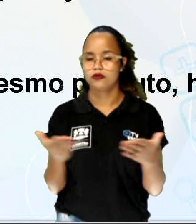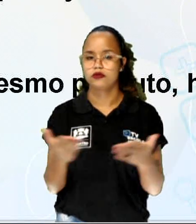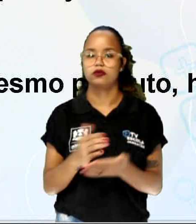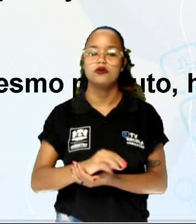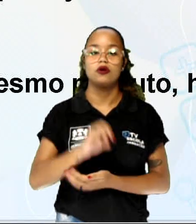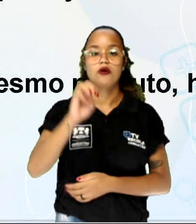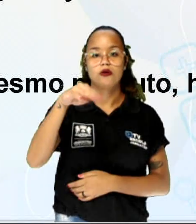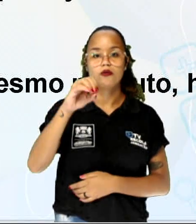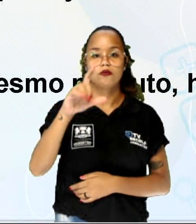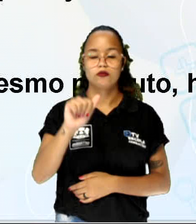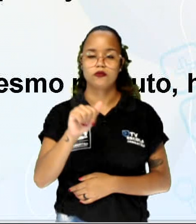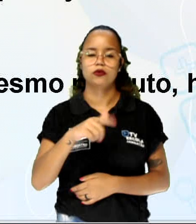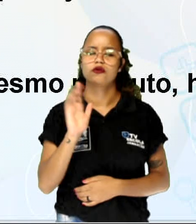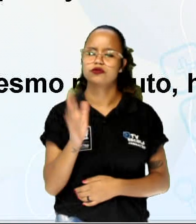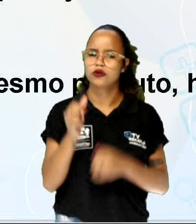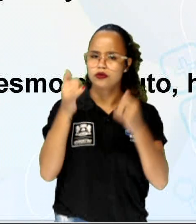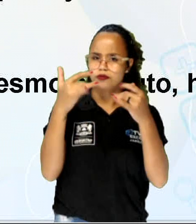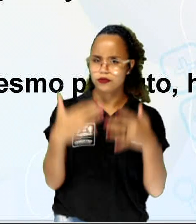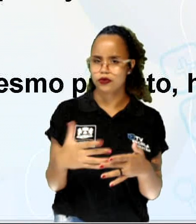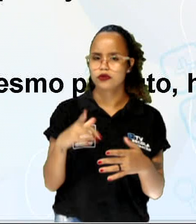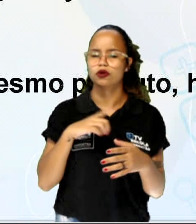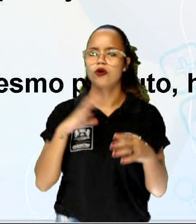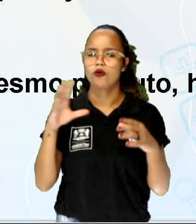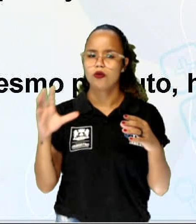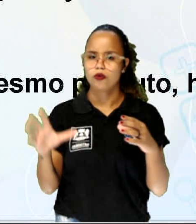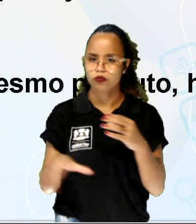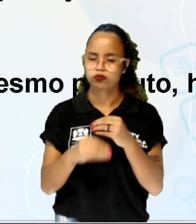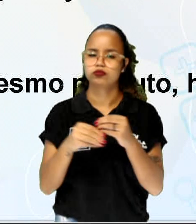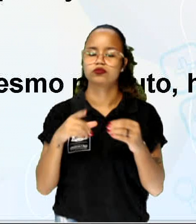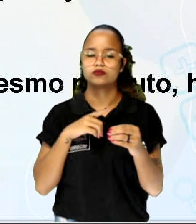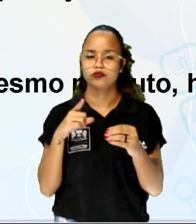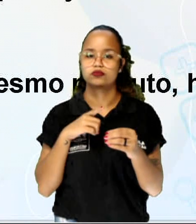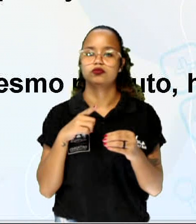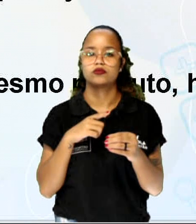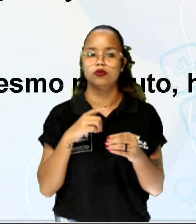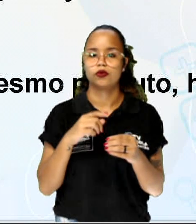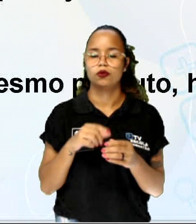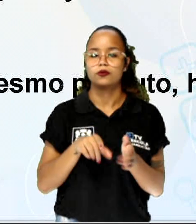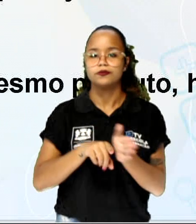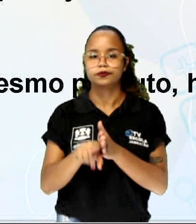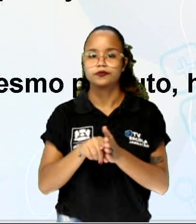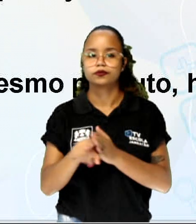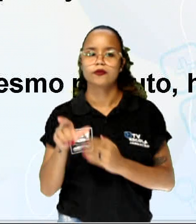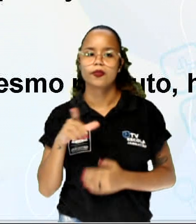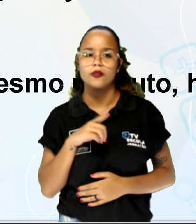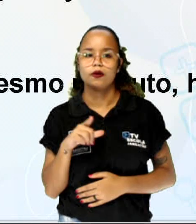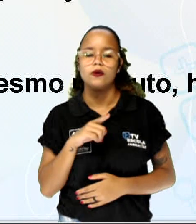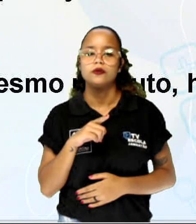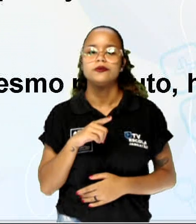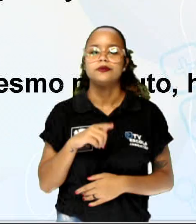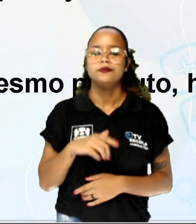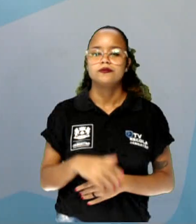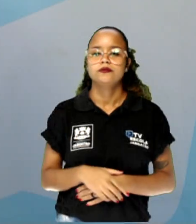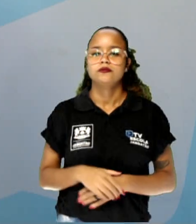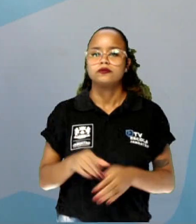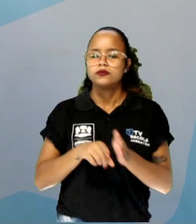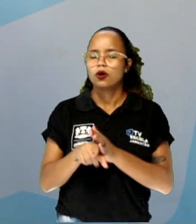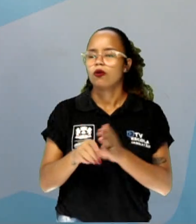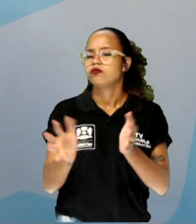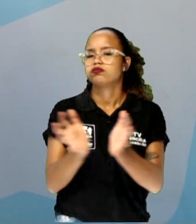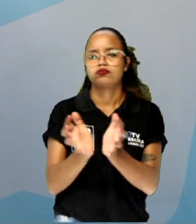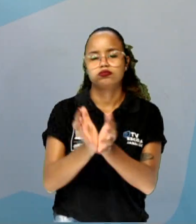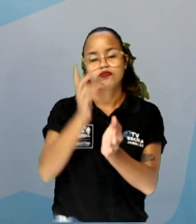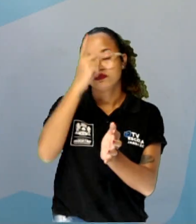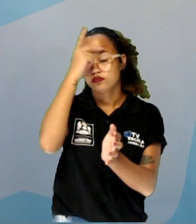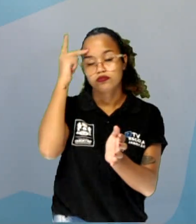lá, a moda. Então como eu estava falando, Em um conjunto de dados, então você tem assim, por exemplo, as idades de determinado grupo de pessoas